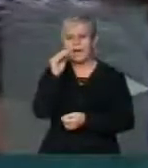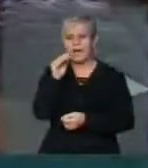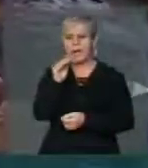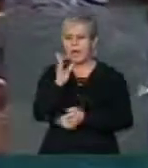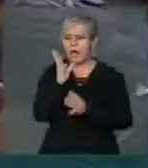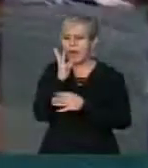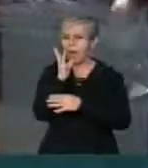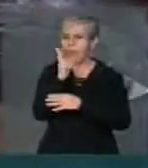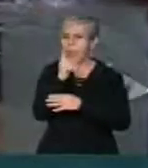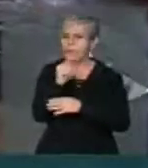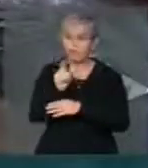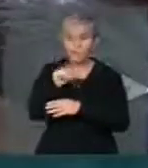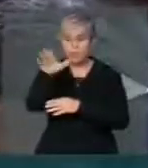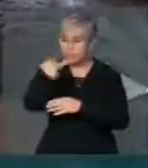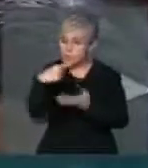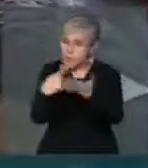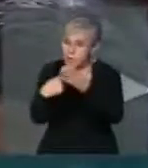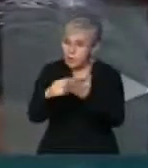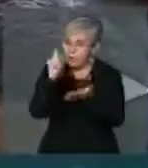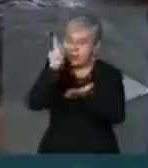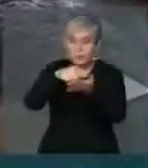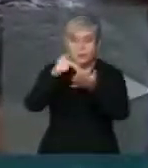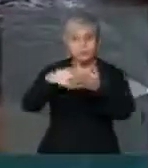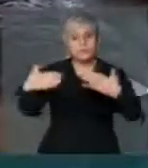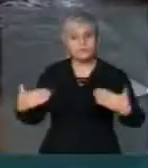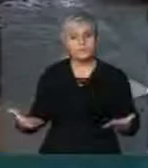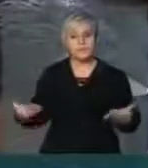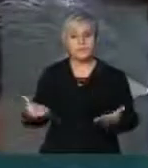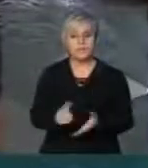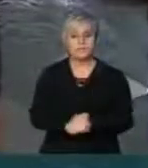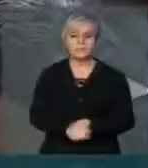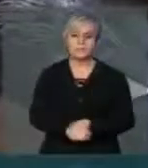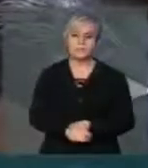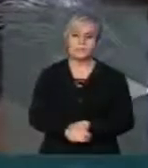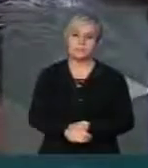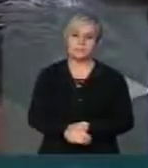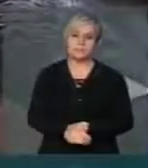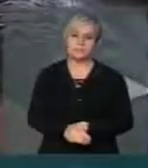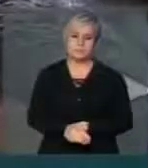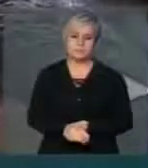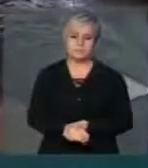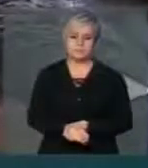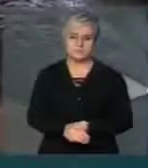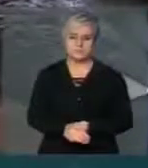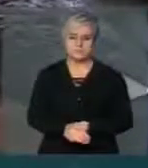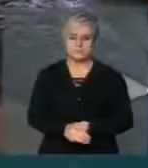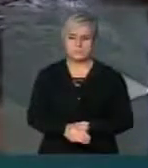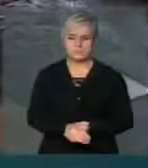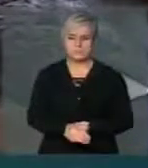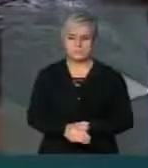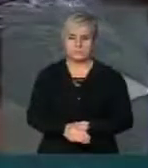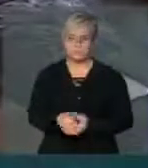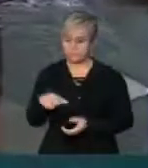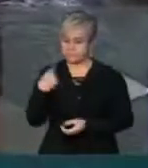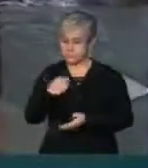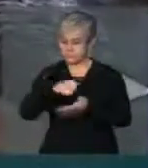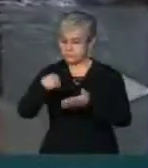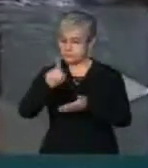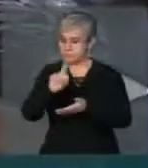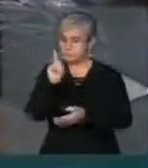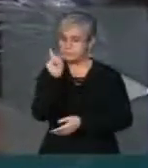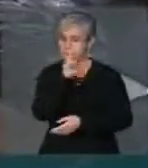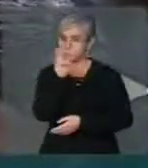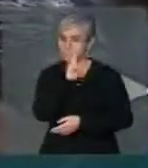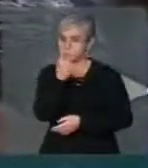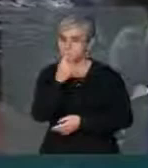chamar a um acordo. Vamos estabelecer. Óbvio que todos terão conhecimento e ninguém votará. Nós não assinamos a urgência e não